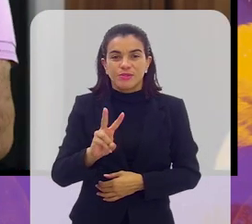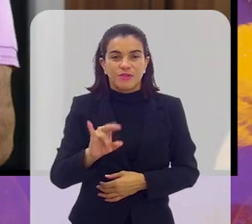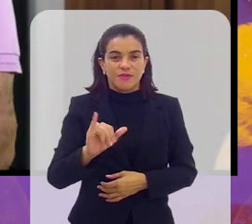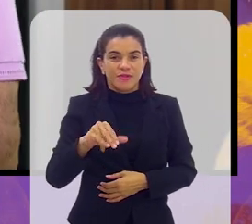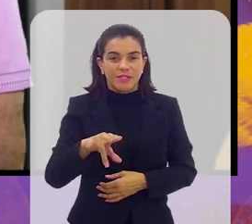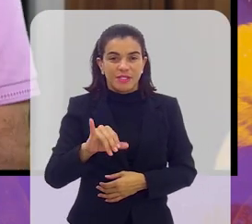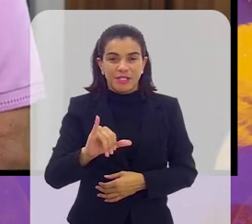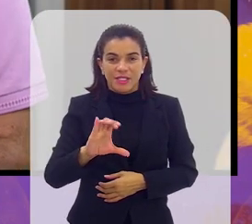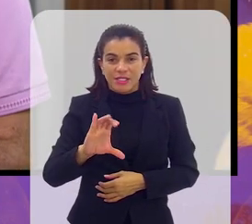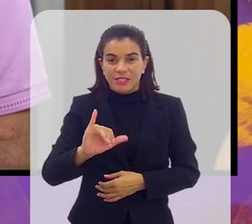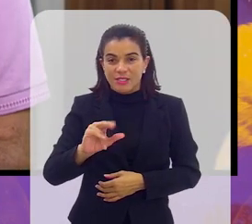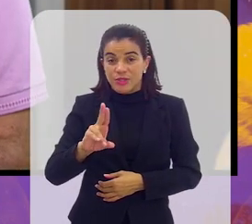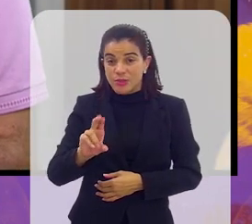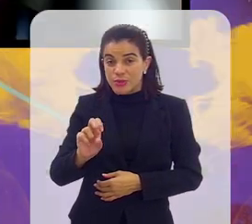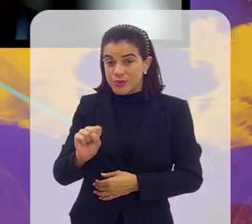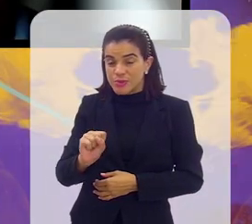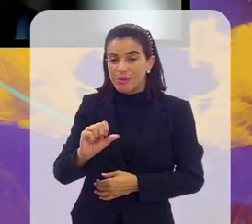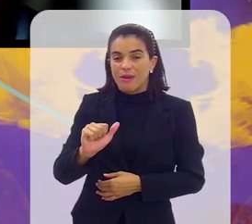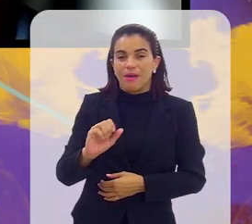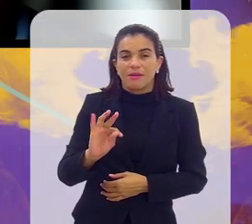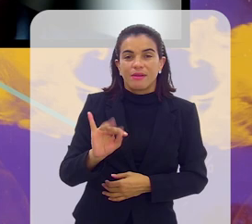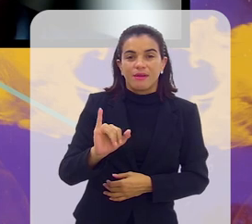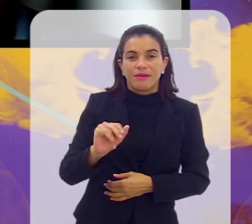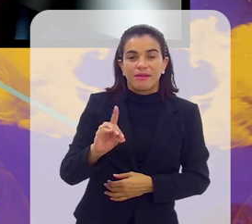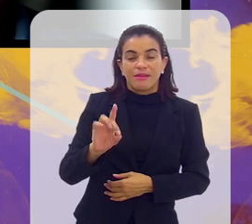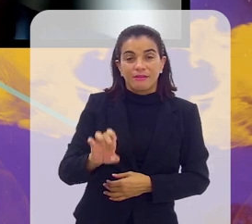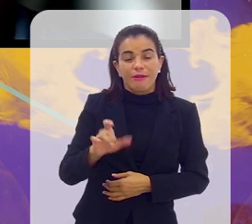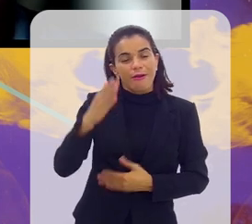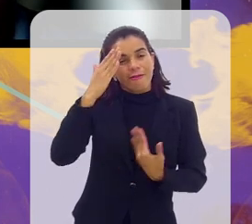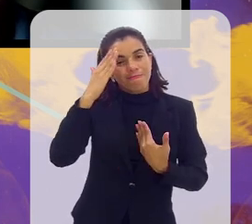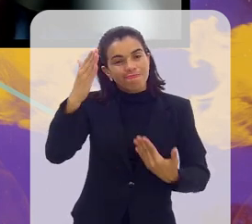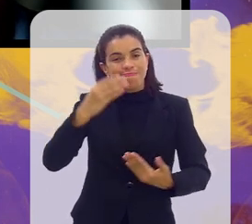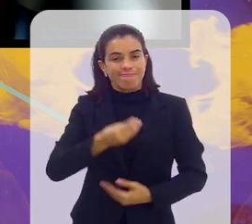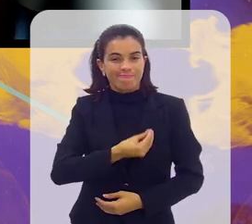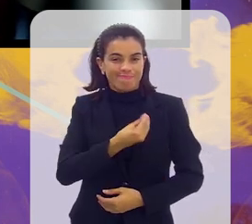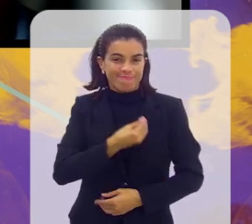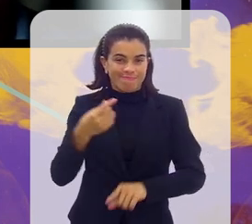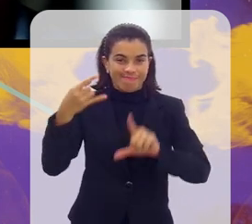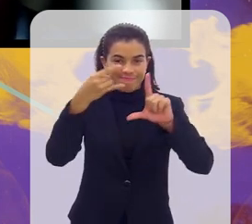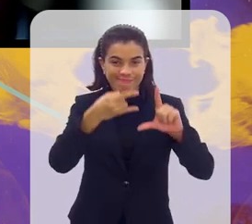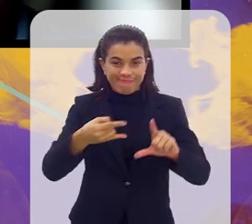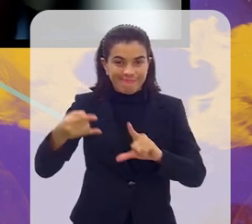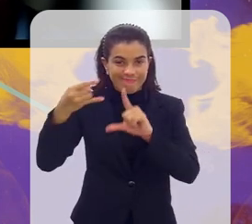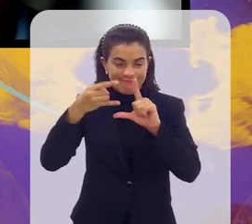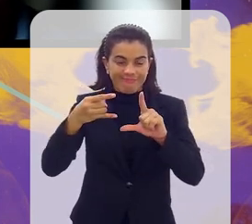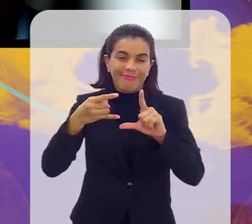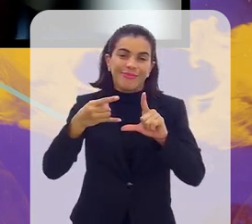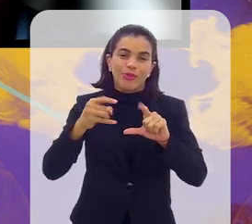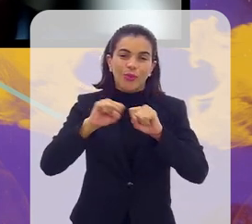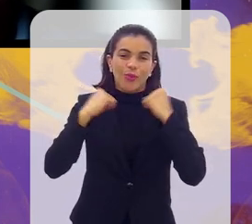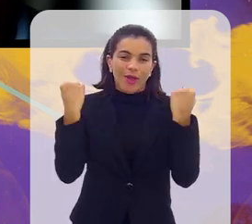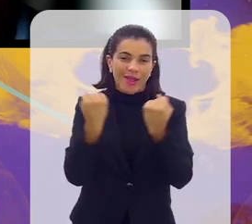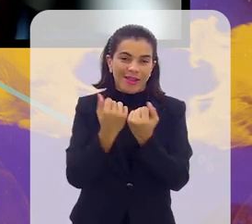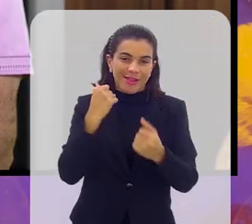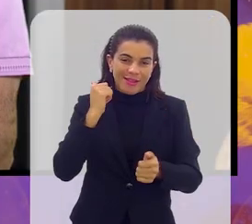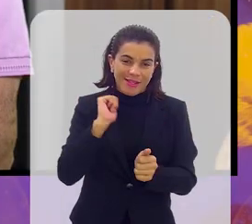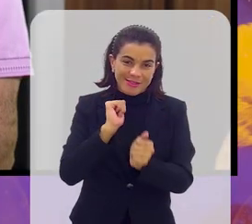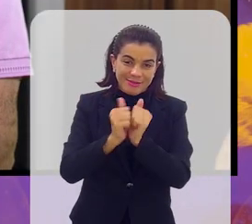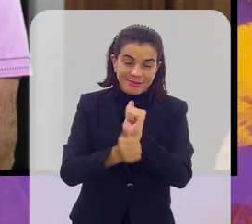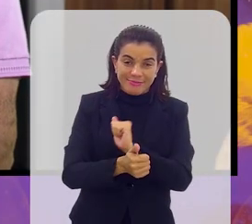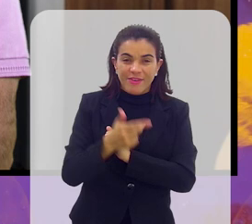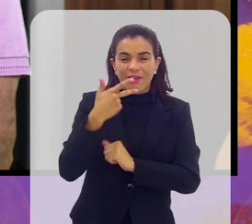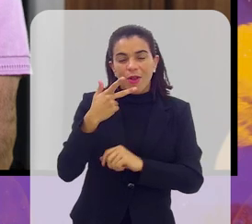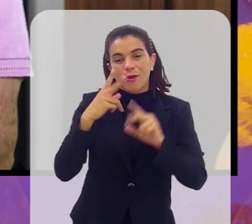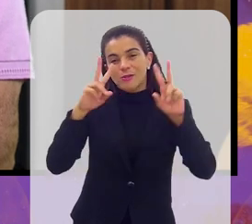Vinícius Ataíde, eu quero agradecer a sua participação aqui no Arena Esportiva. A gente falou da